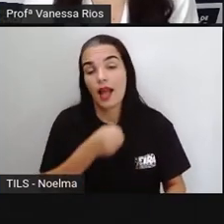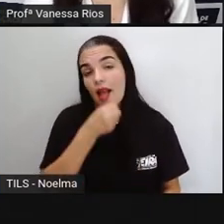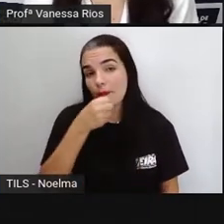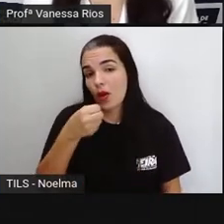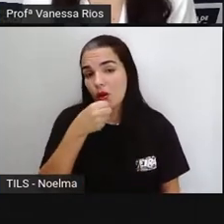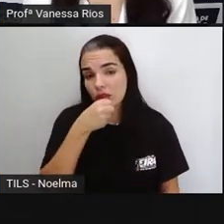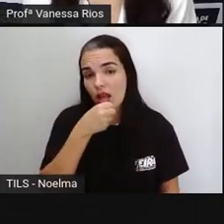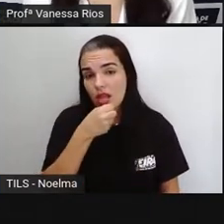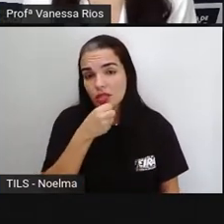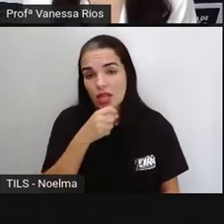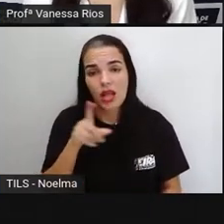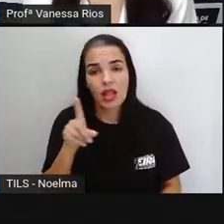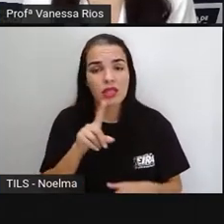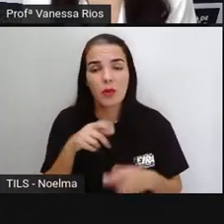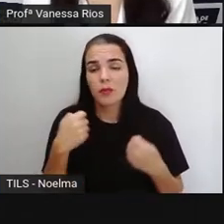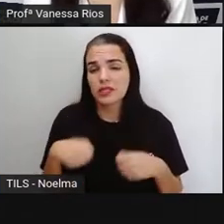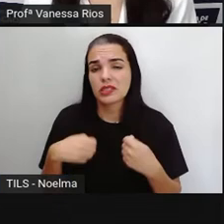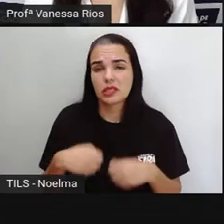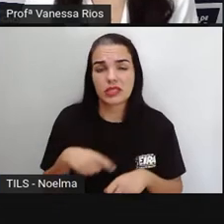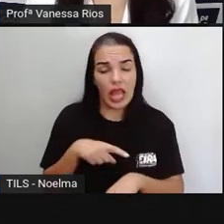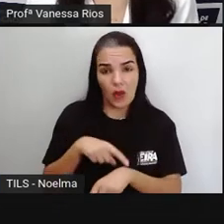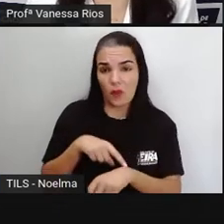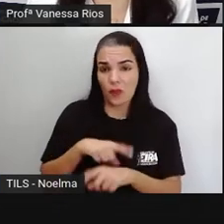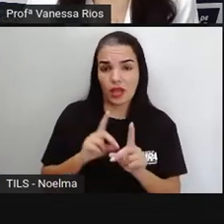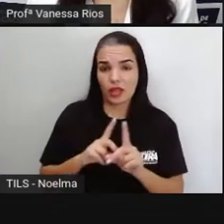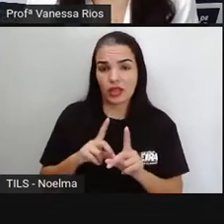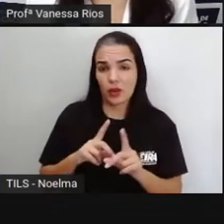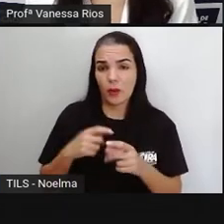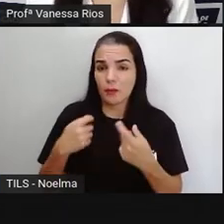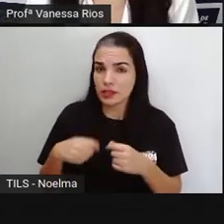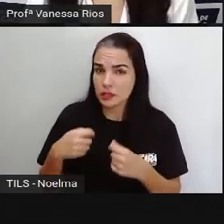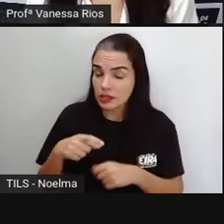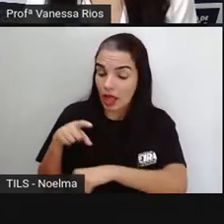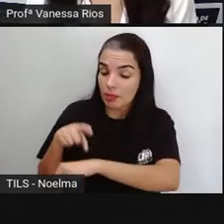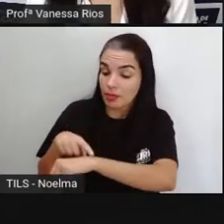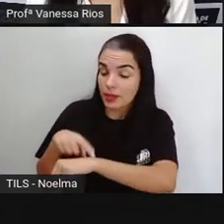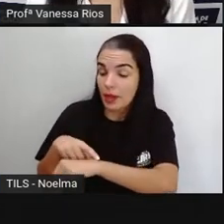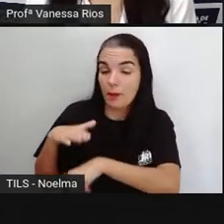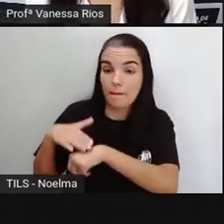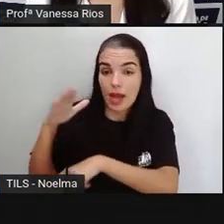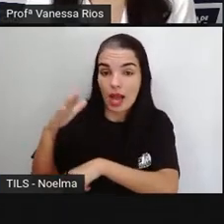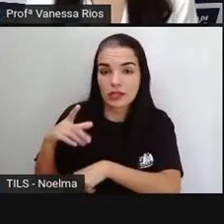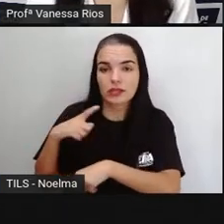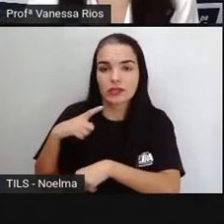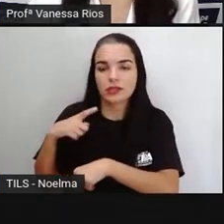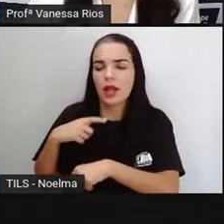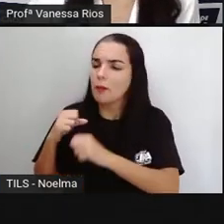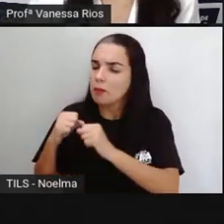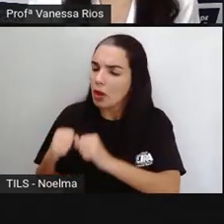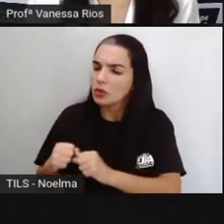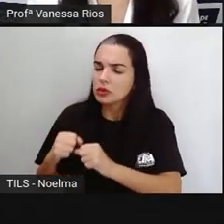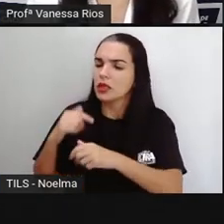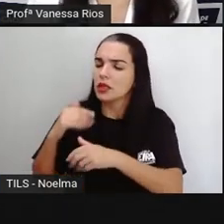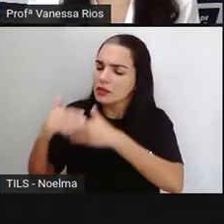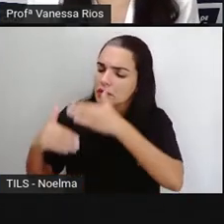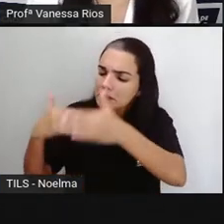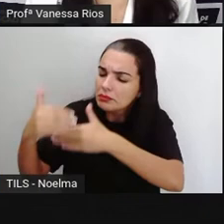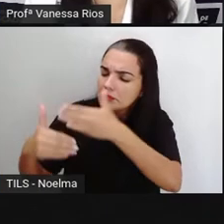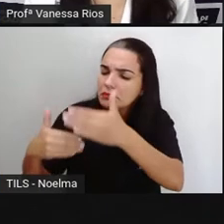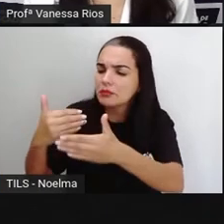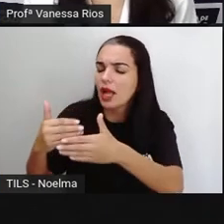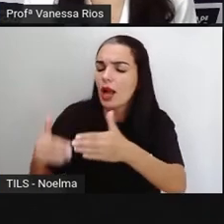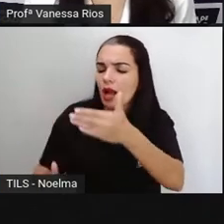As reportagens, elas necessitam de mais tempo para apuração e para publicação, já que a reportagem traz uma